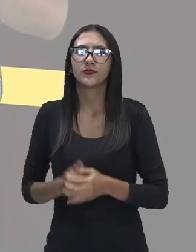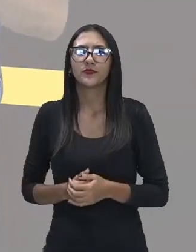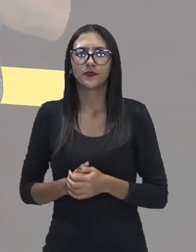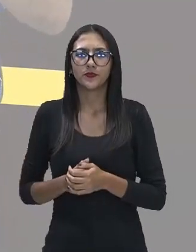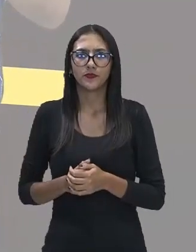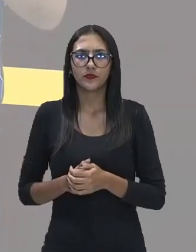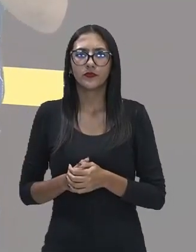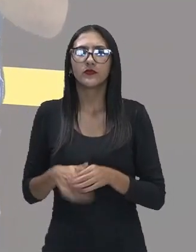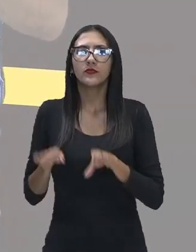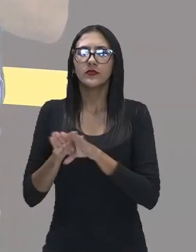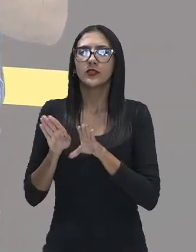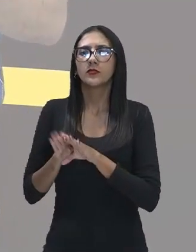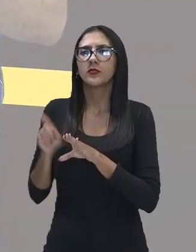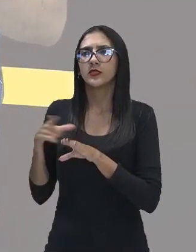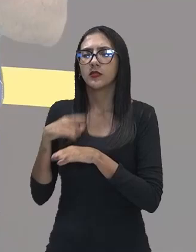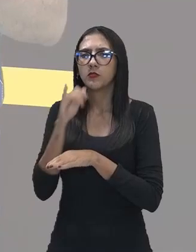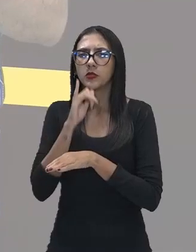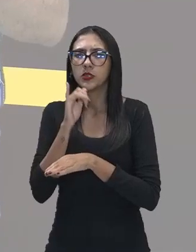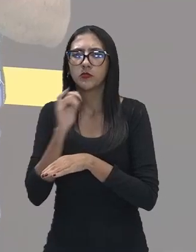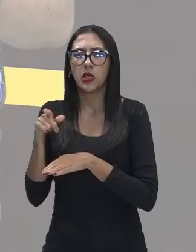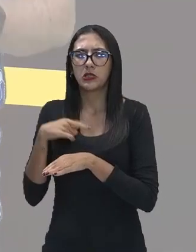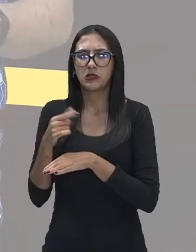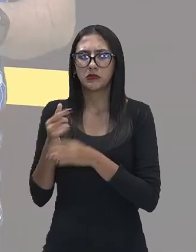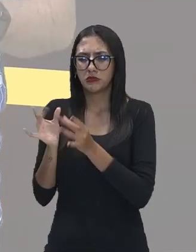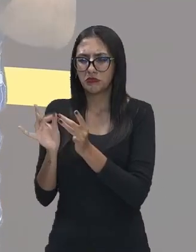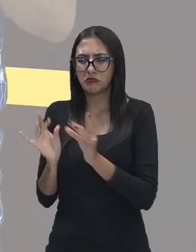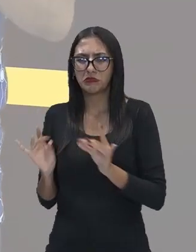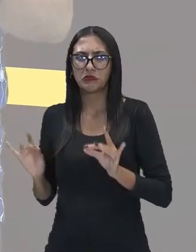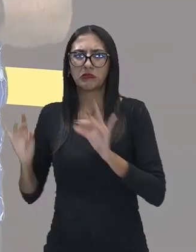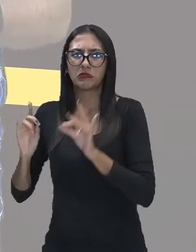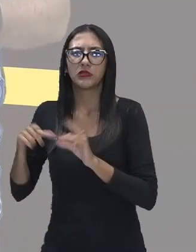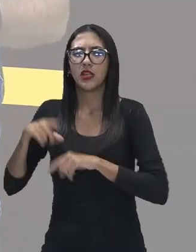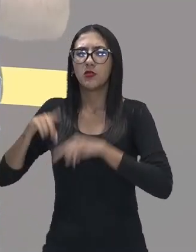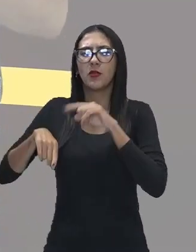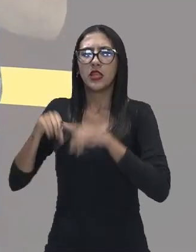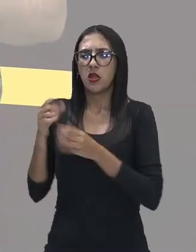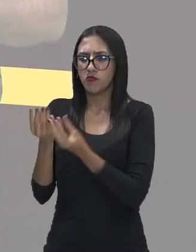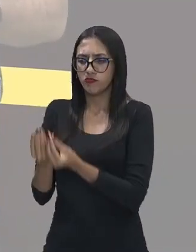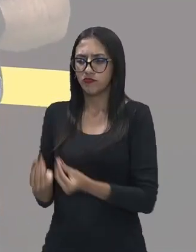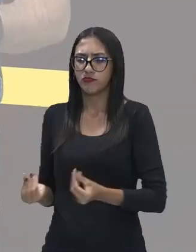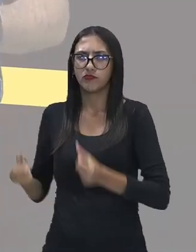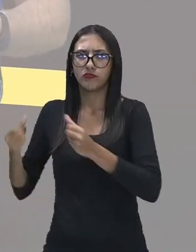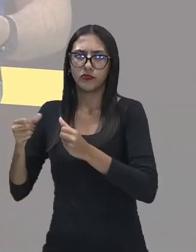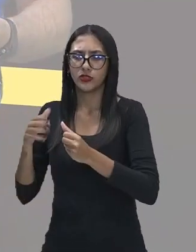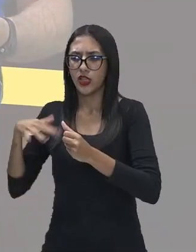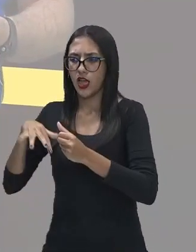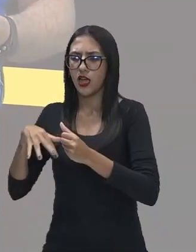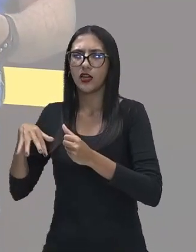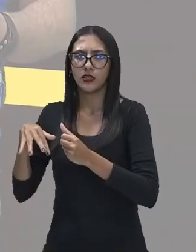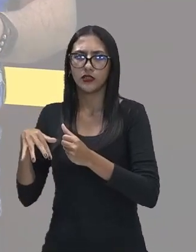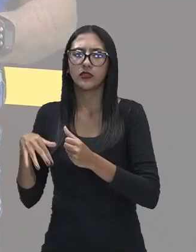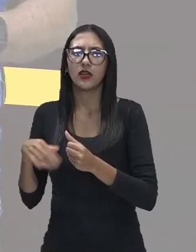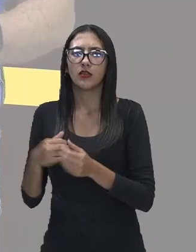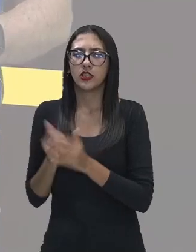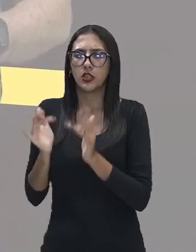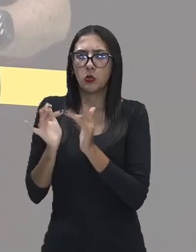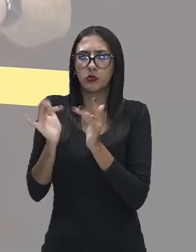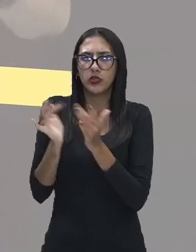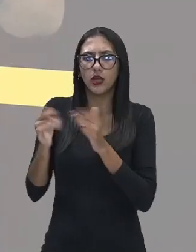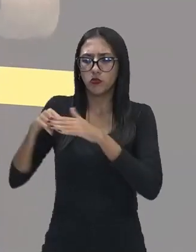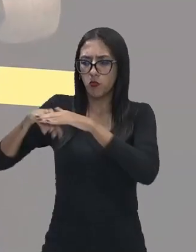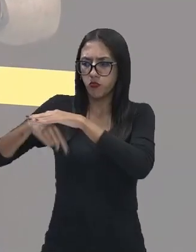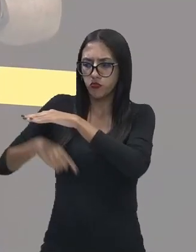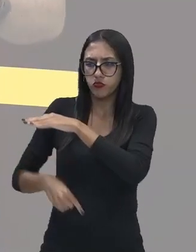deixe que o chorume que sai ali do lixo penetre no solo, chegue até lençóis freáticos